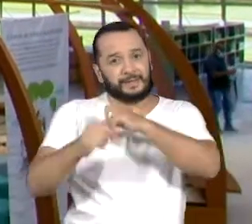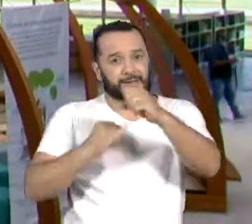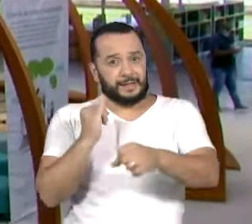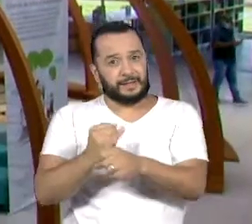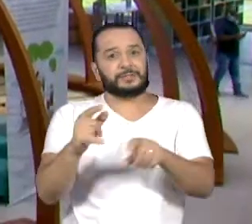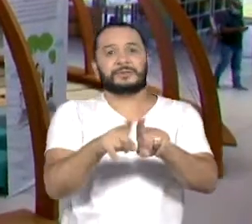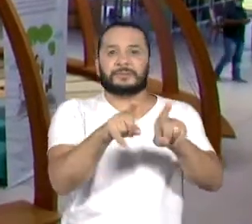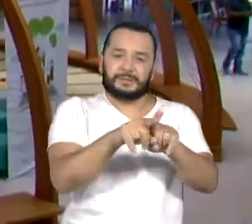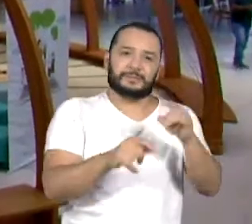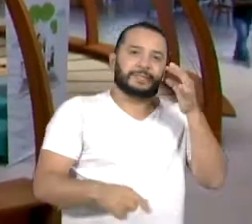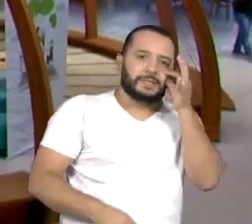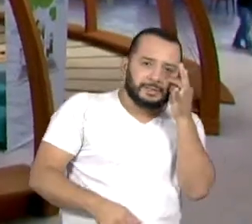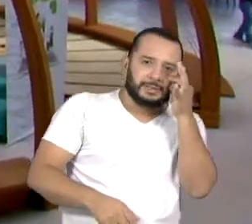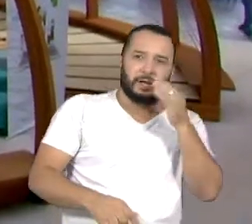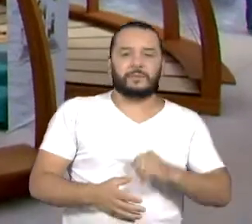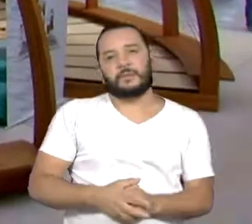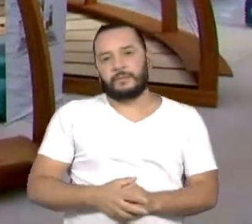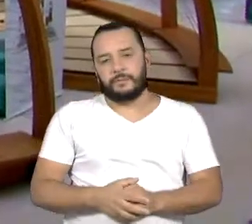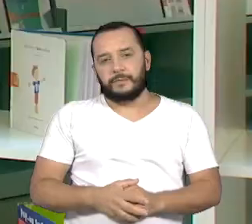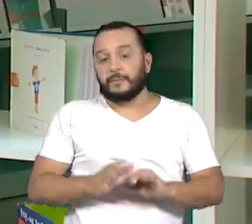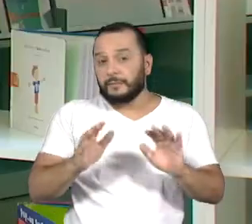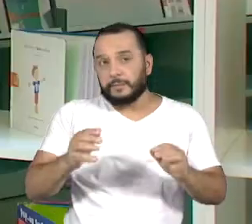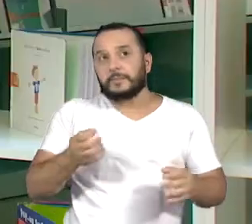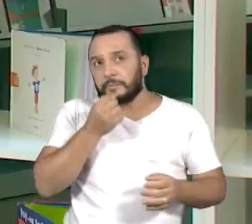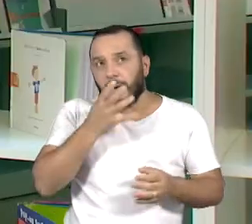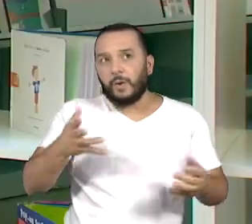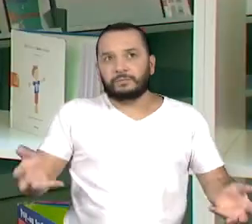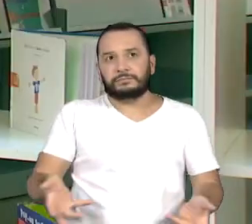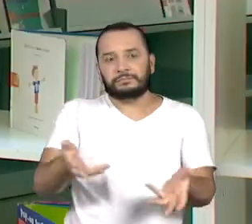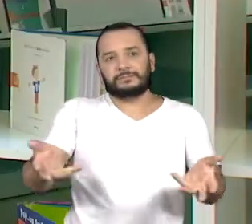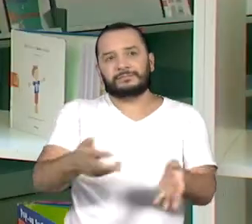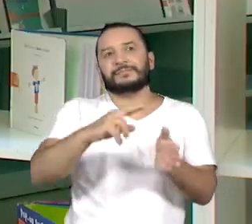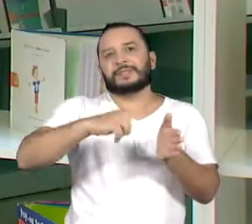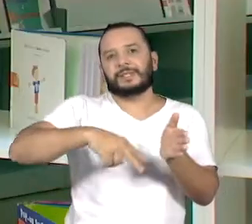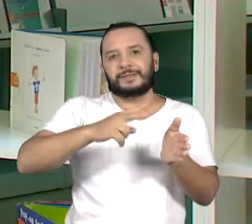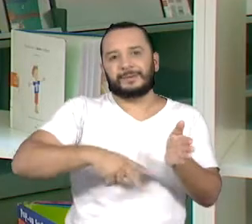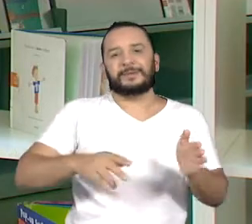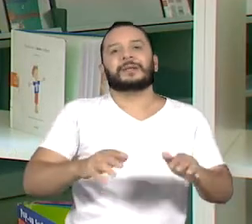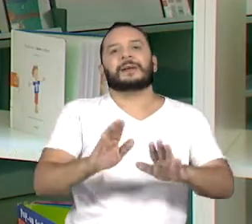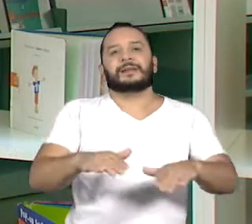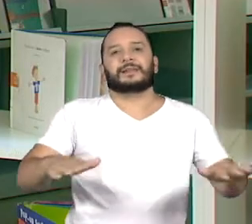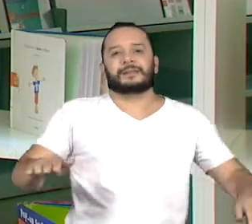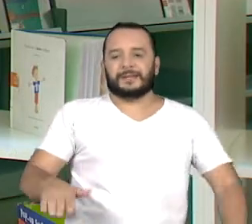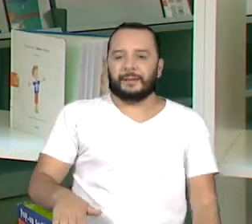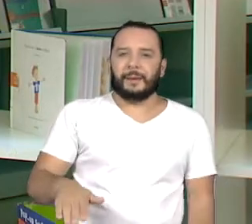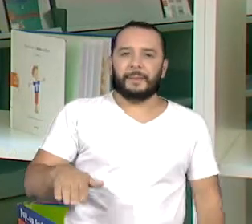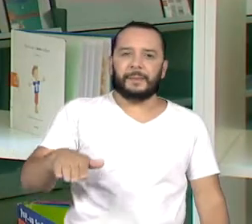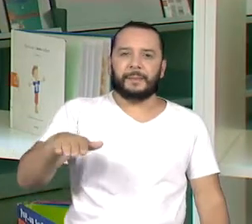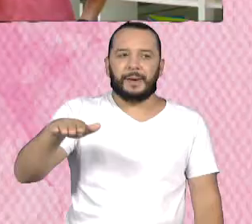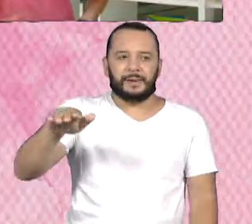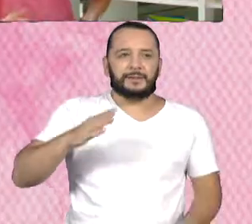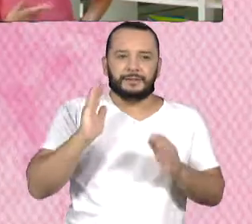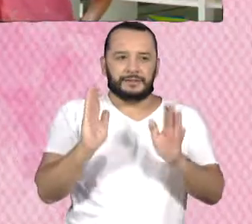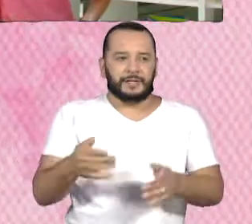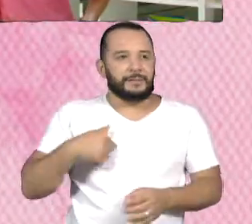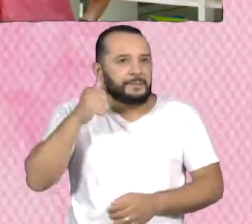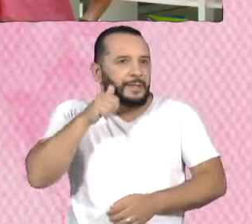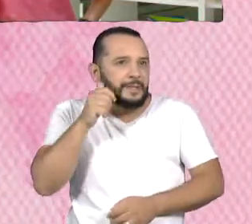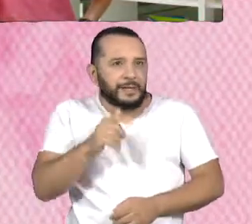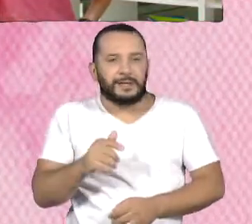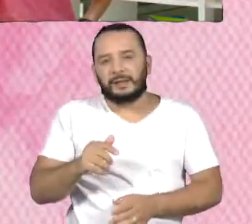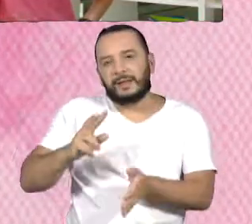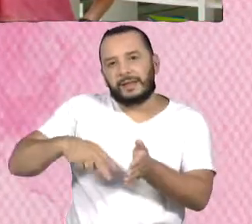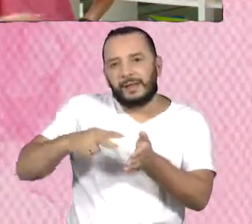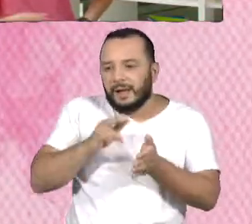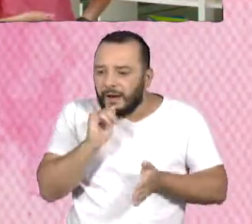incentivar a leitura. Desde criança, desde bebezinho, a gente sempre leu histórias para as meninas e elas adquiriram esse